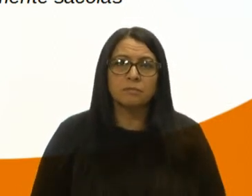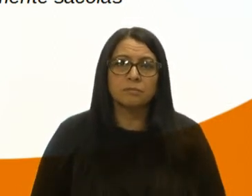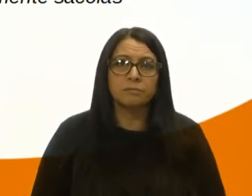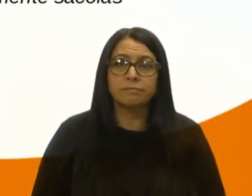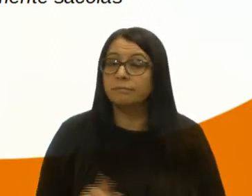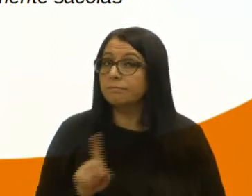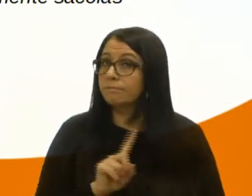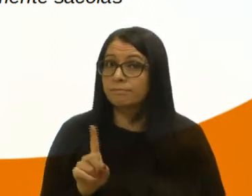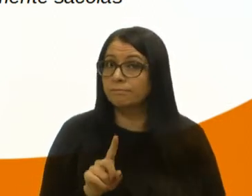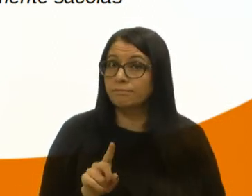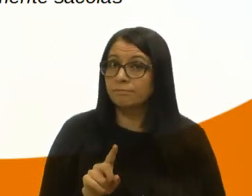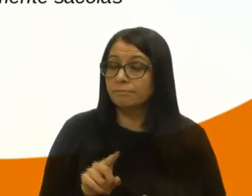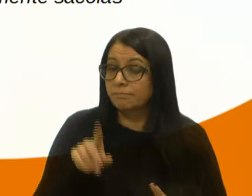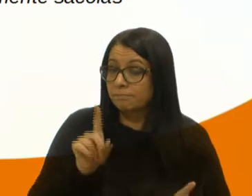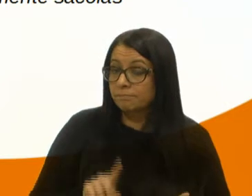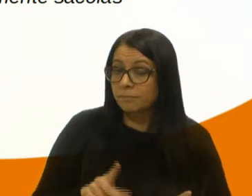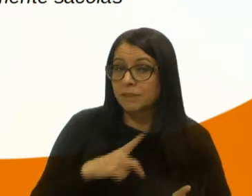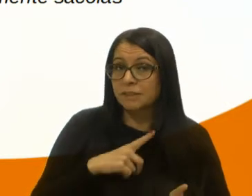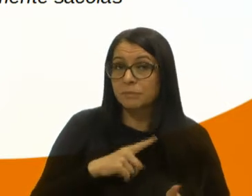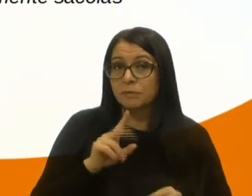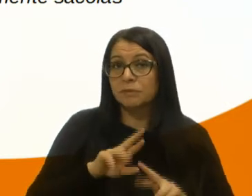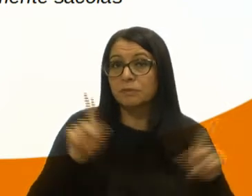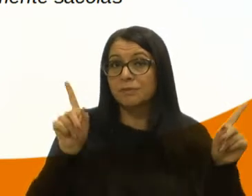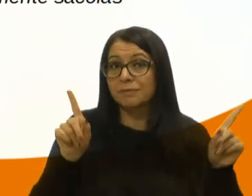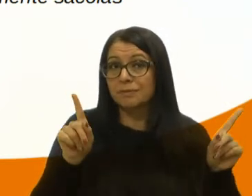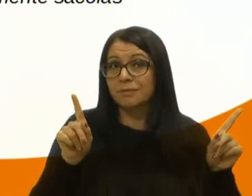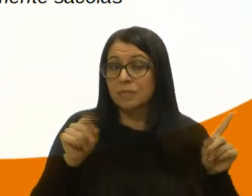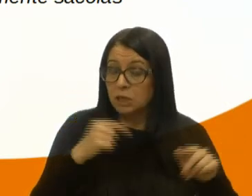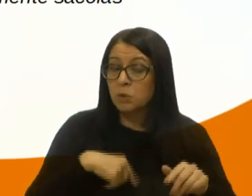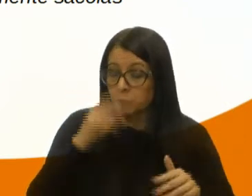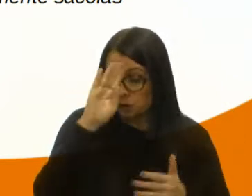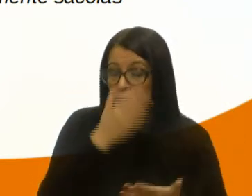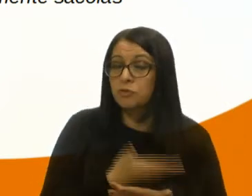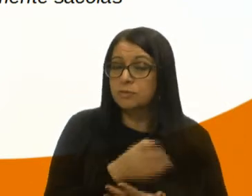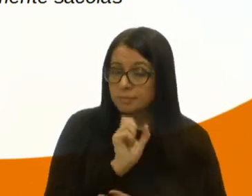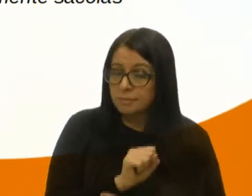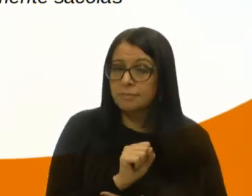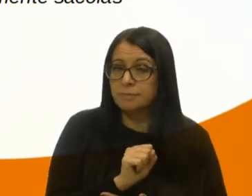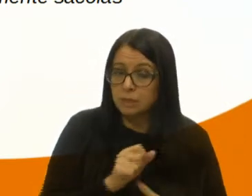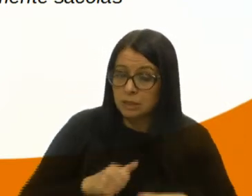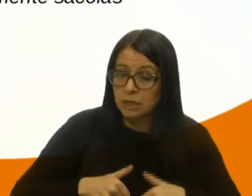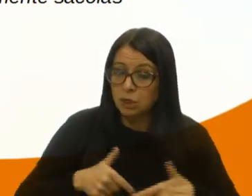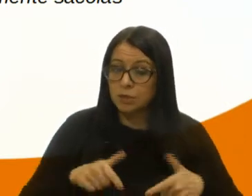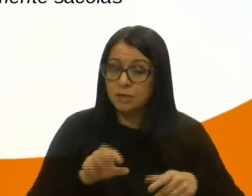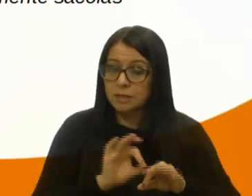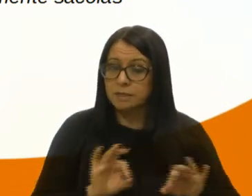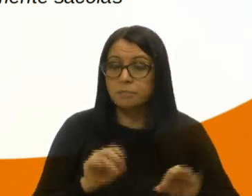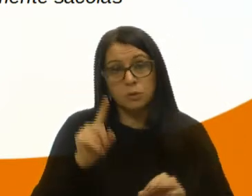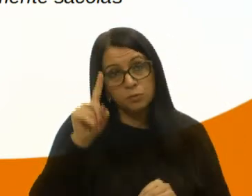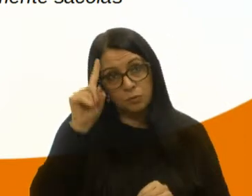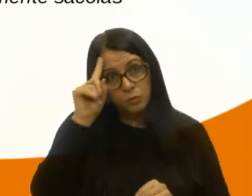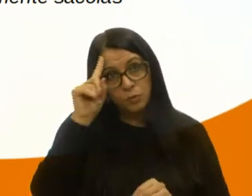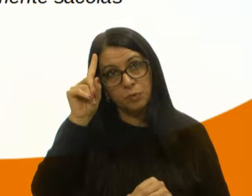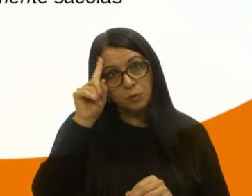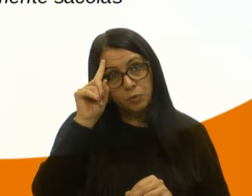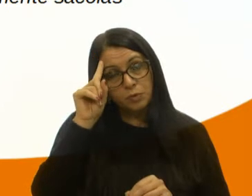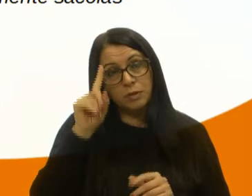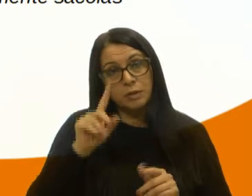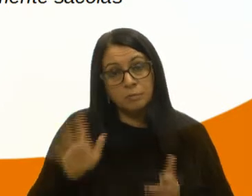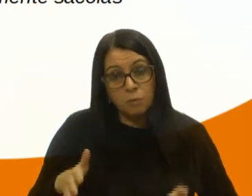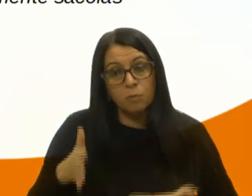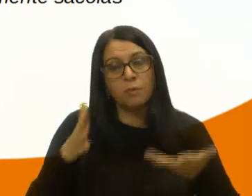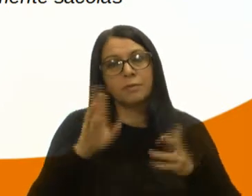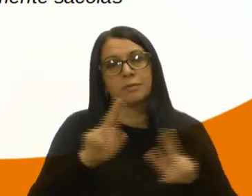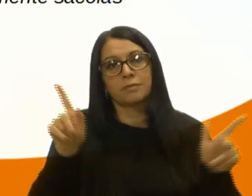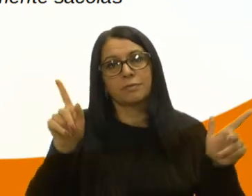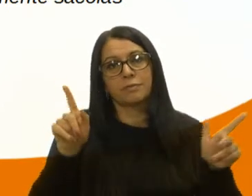Ninguém é pequeno demais para fazer a diferença. E eu acredito, sim, que ações simples do dia a dia promovam essa